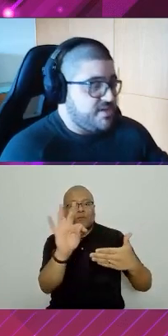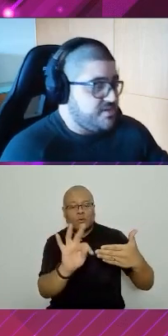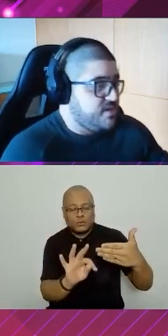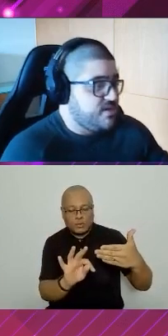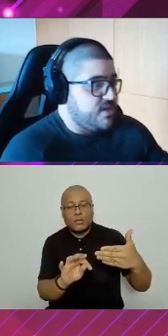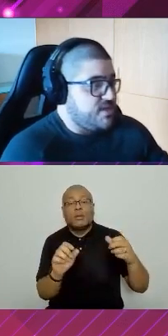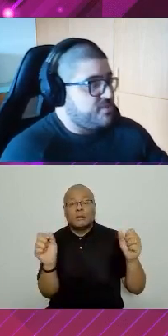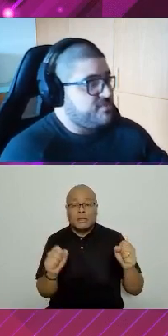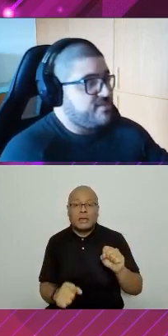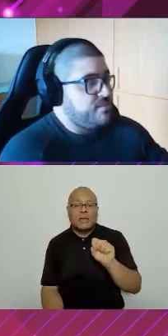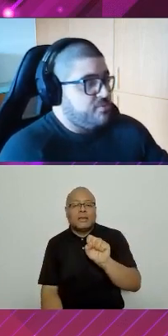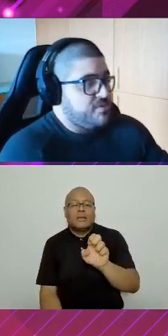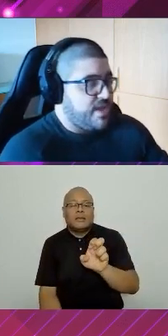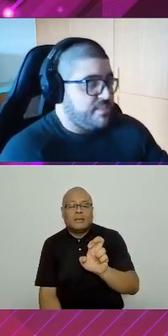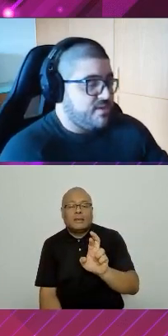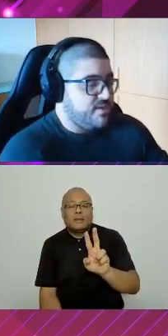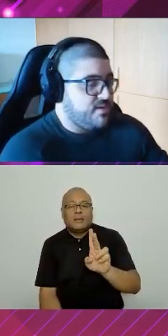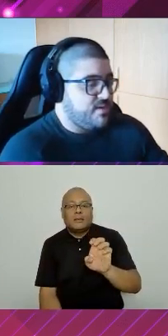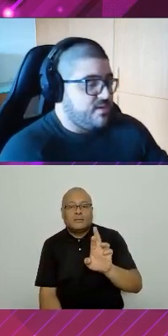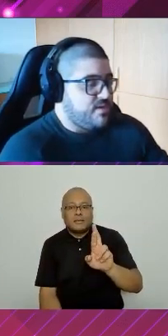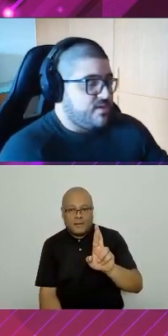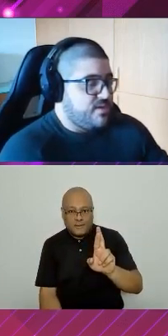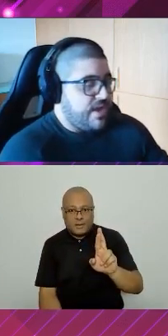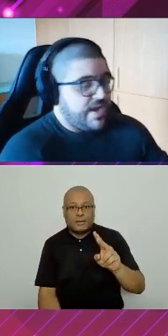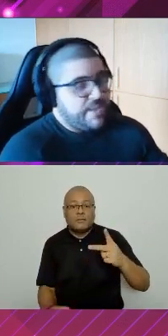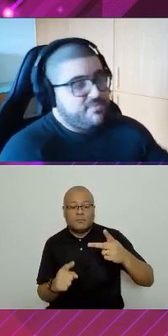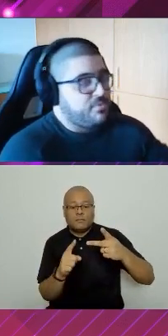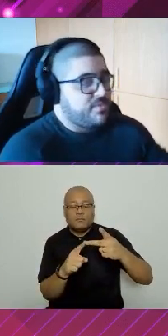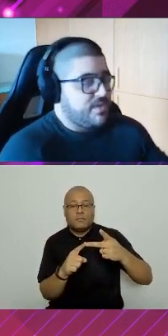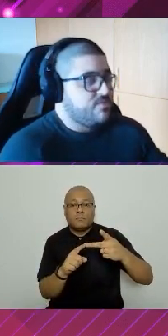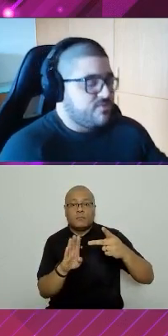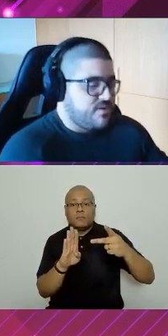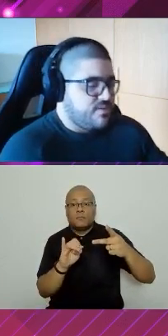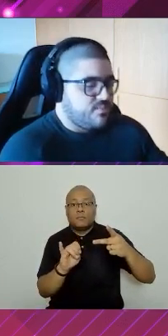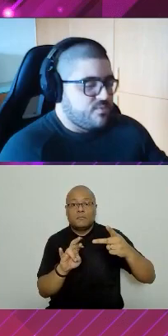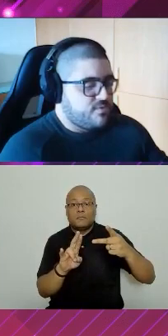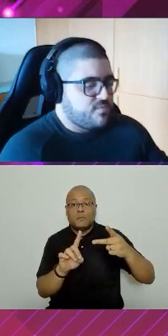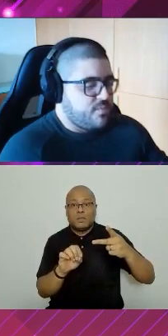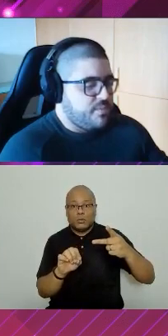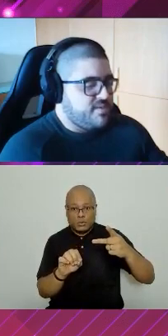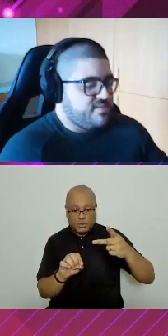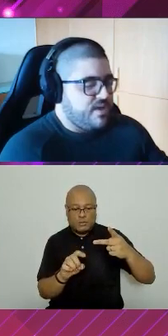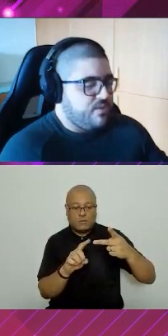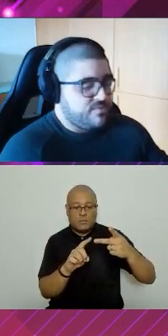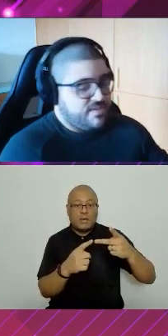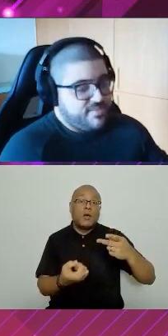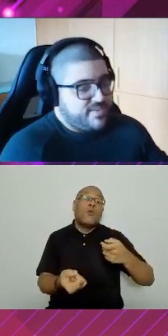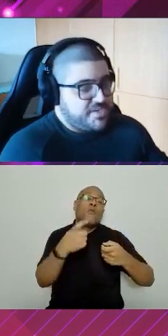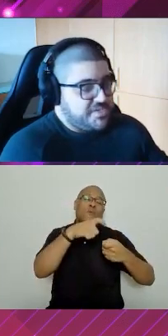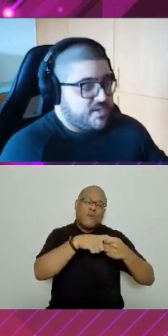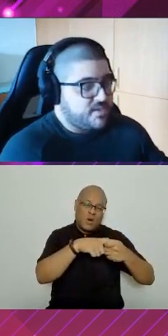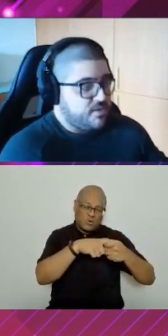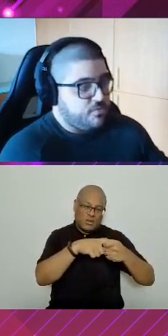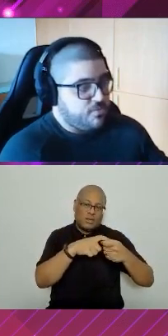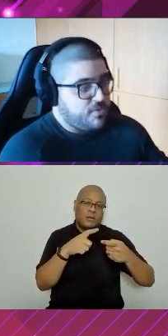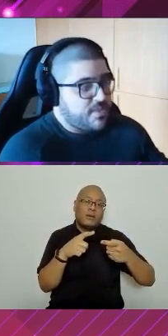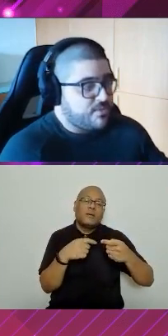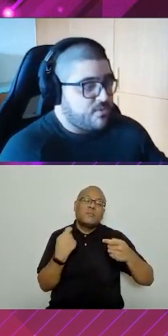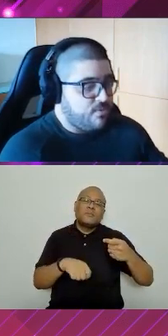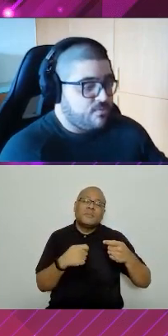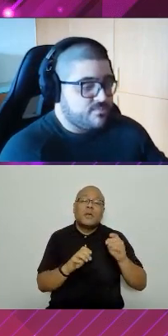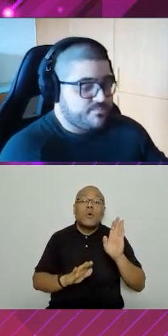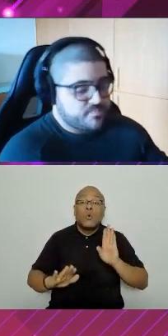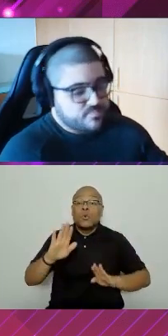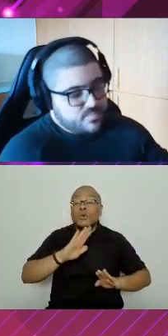server-side, a gente pode fazer build time, que acaba voltando para o nosso problema inicial. O server-side a gente tem que ter um